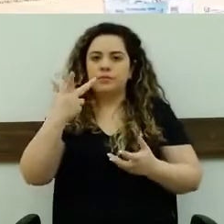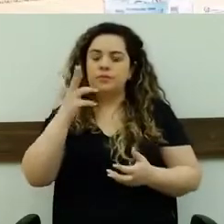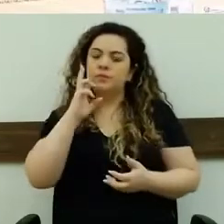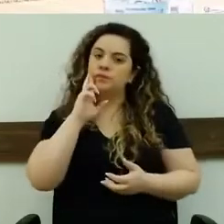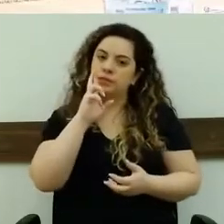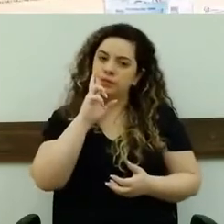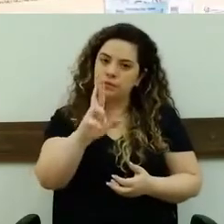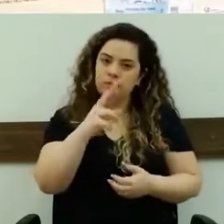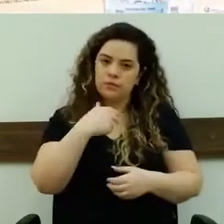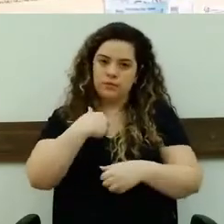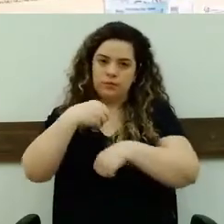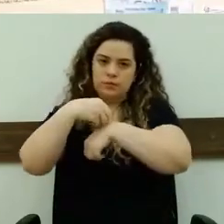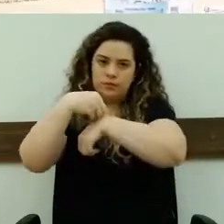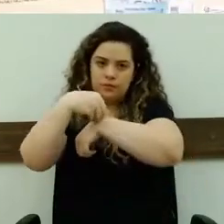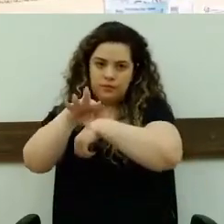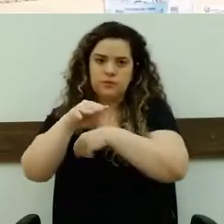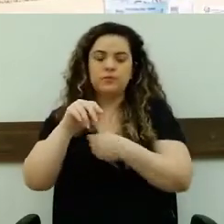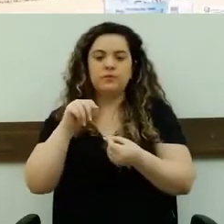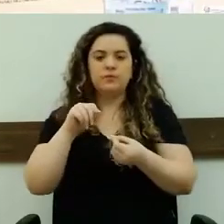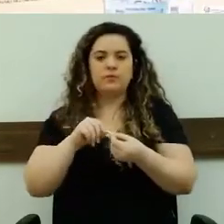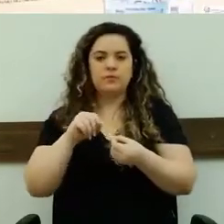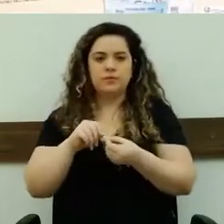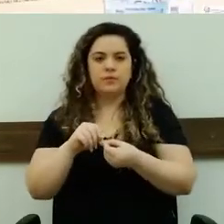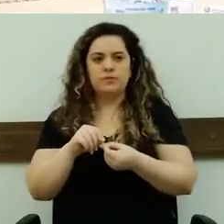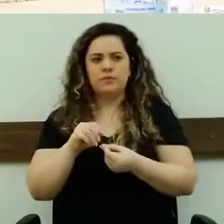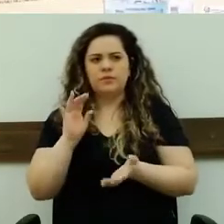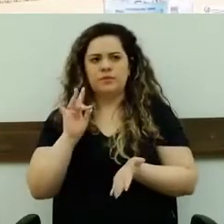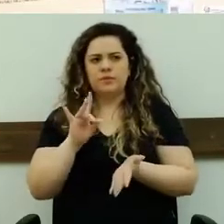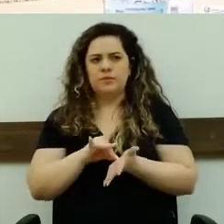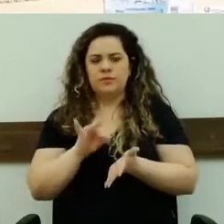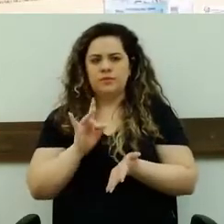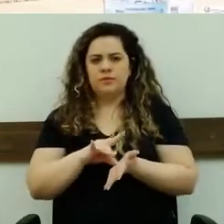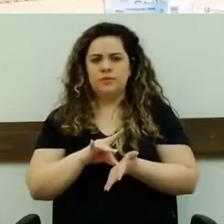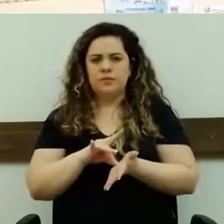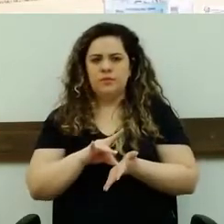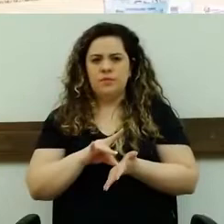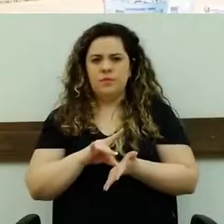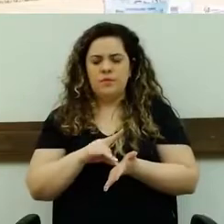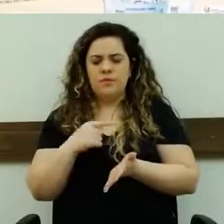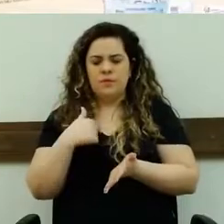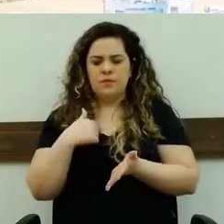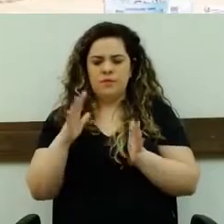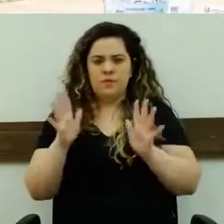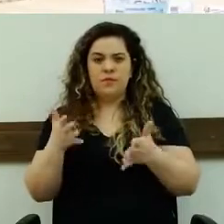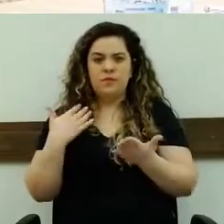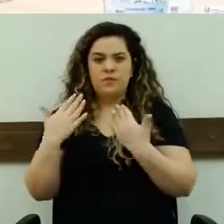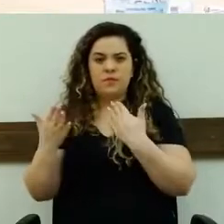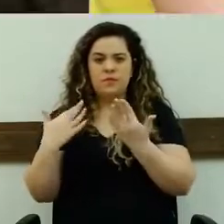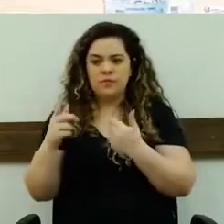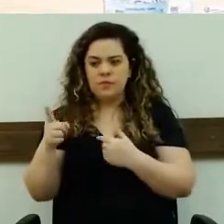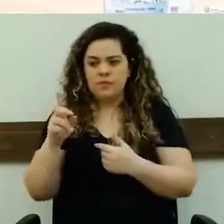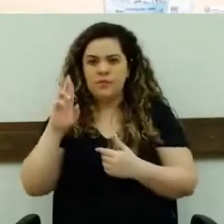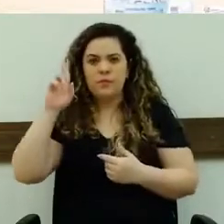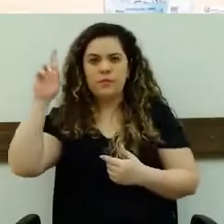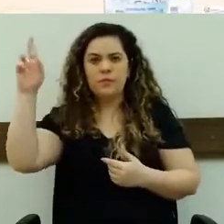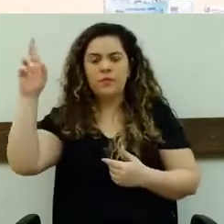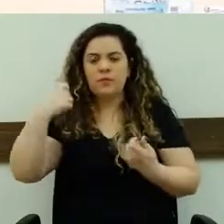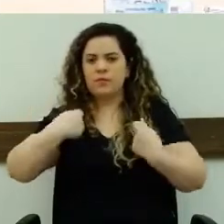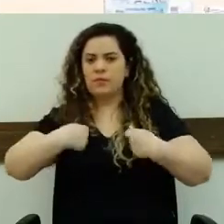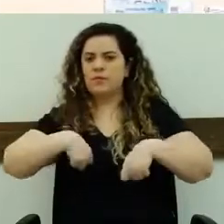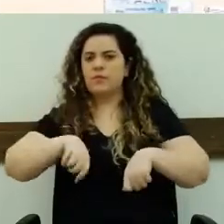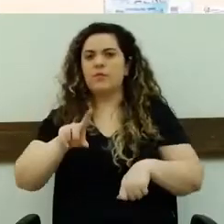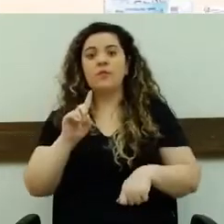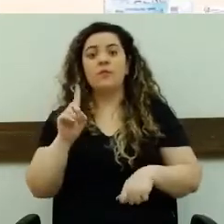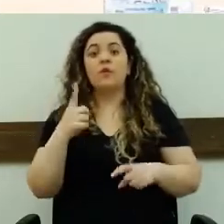que eu fiz sobre a rubrica. Na verdade, eu até me adiantei com o responsável e não vai precisar, porque a rubrica já